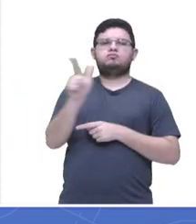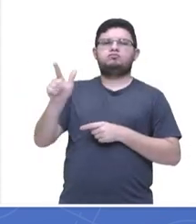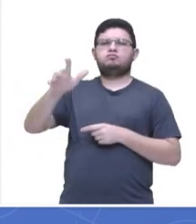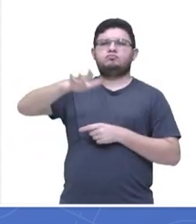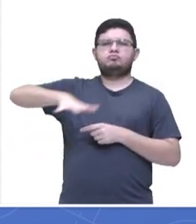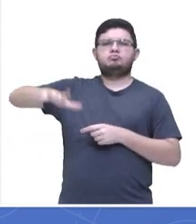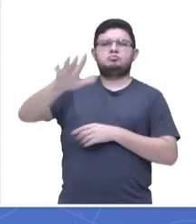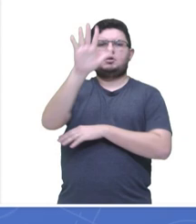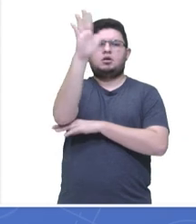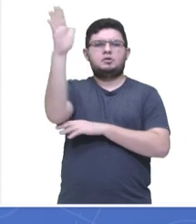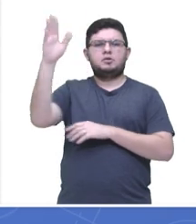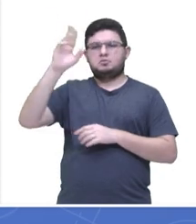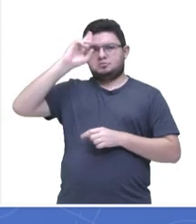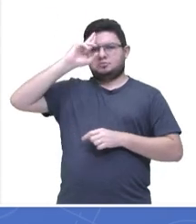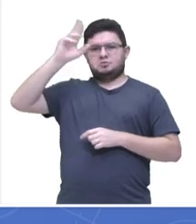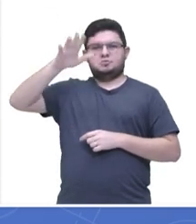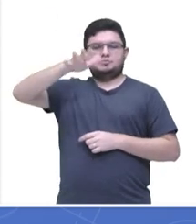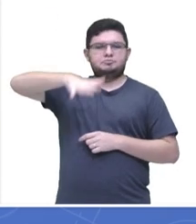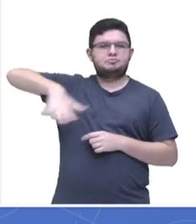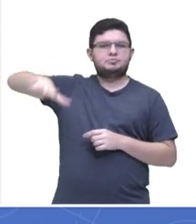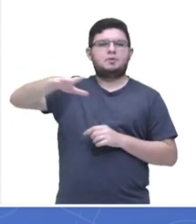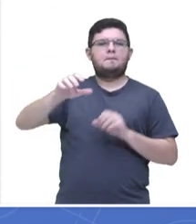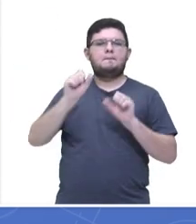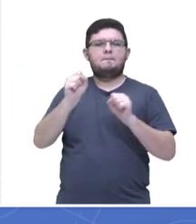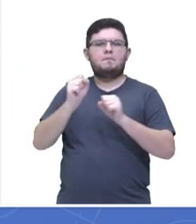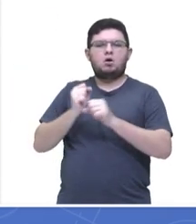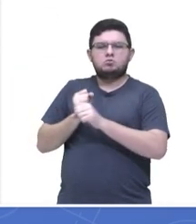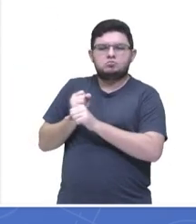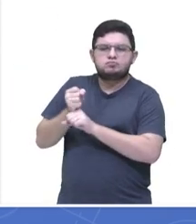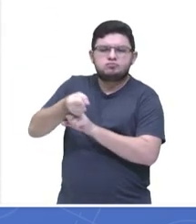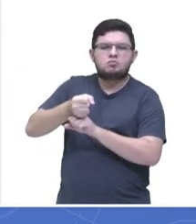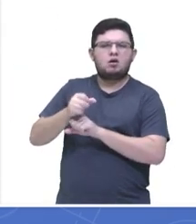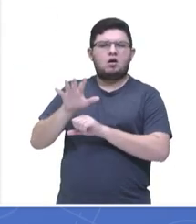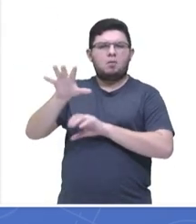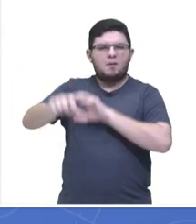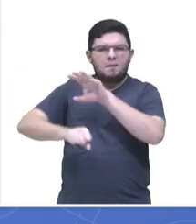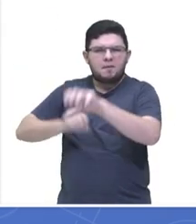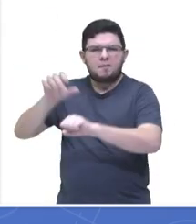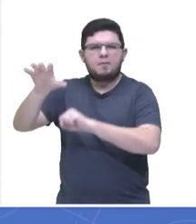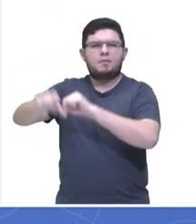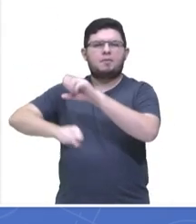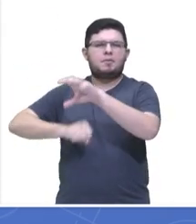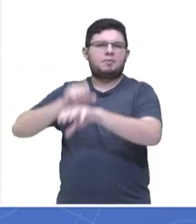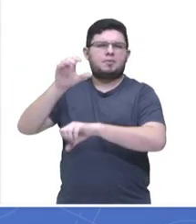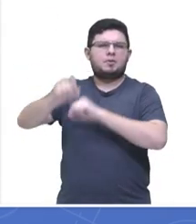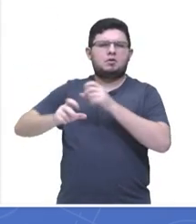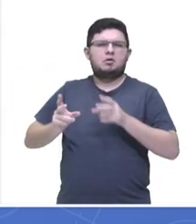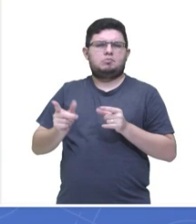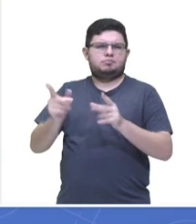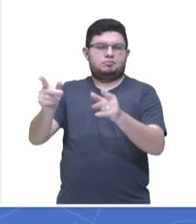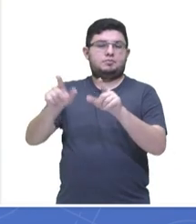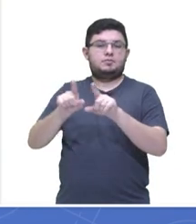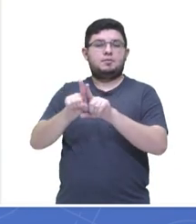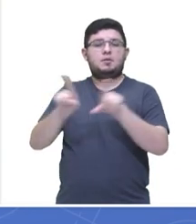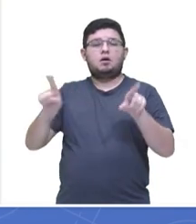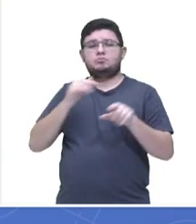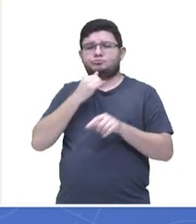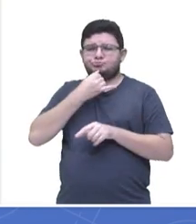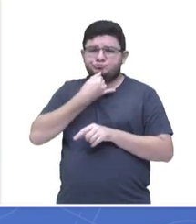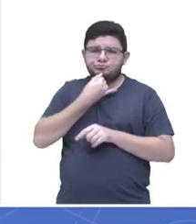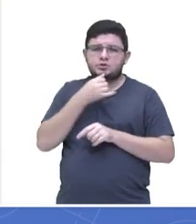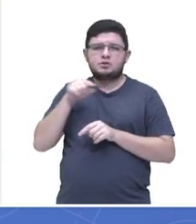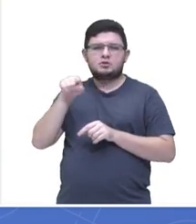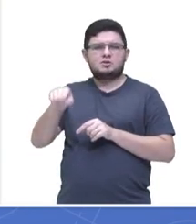o senhor da natureza e que ele pode explorar essa natureza infinitamente. Infelizmente, é uma visão que está